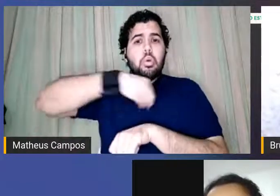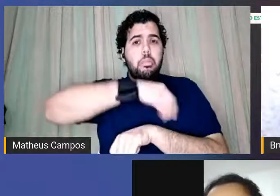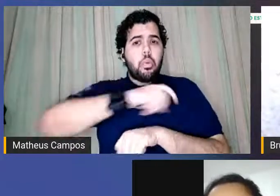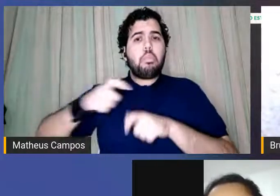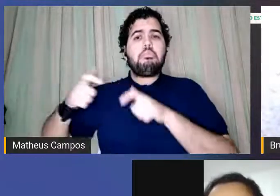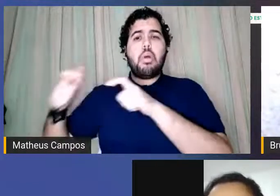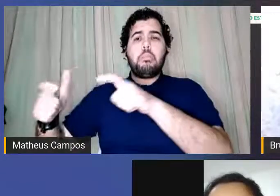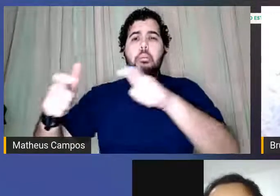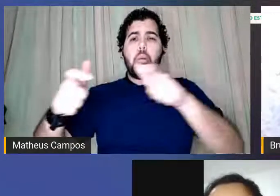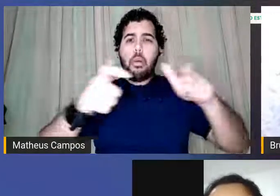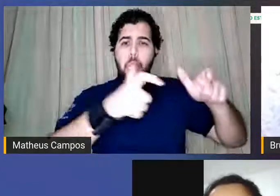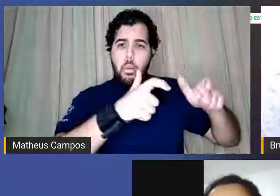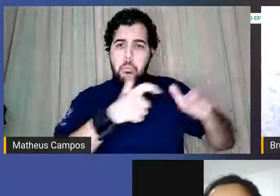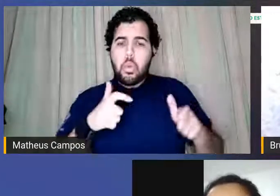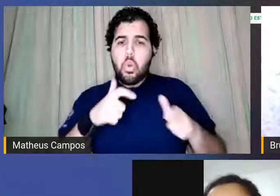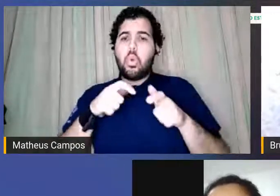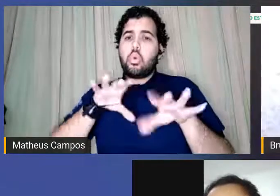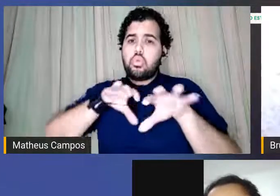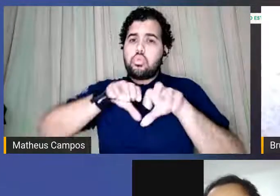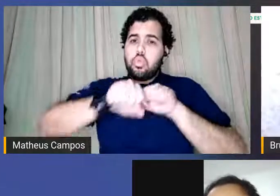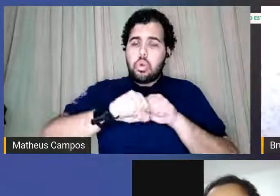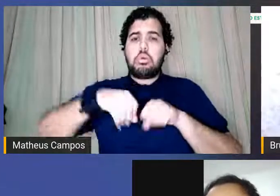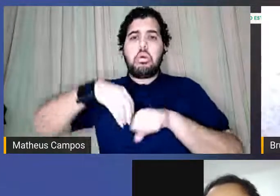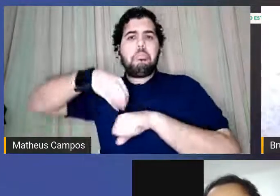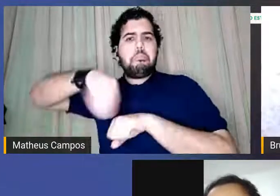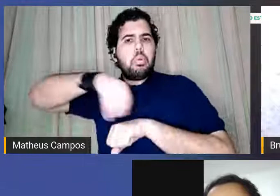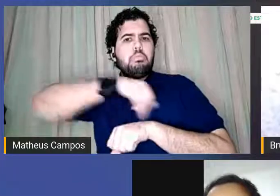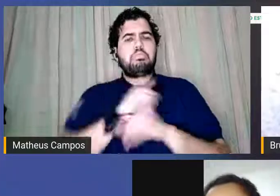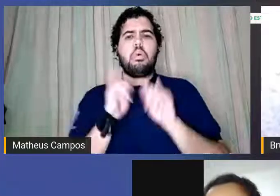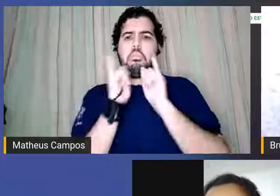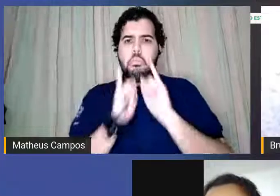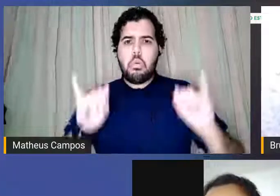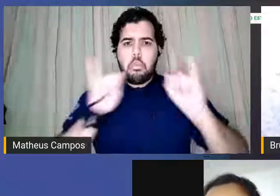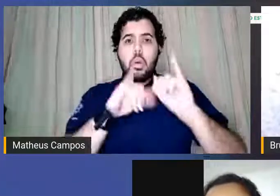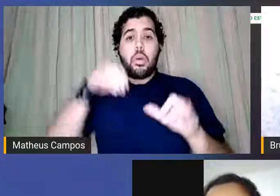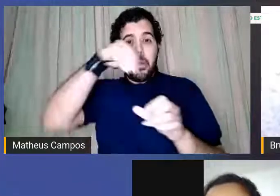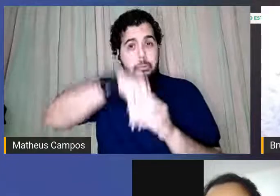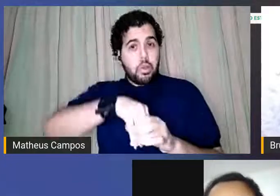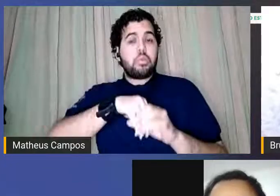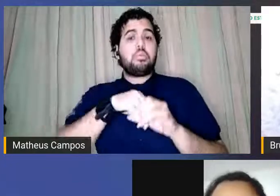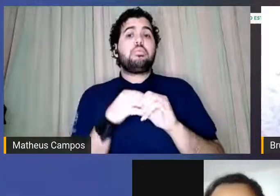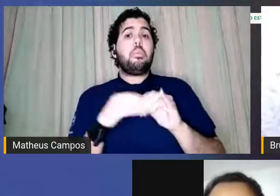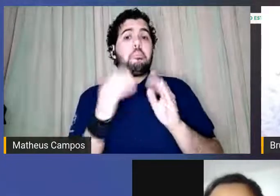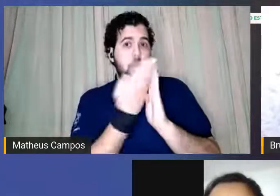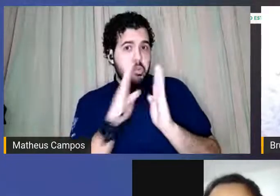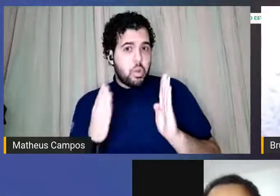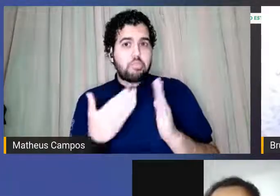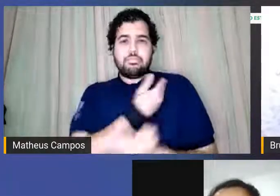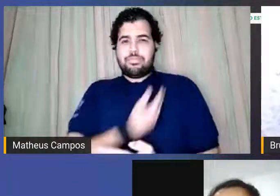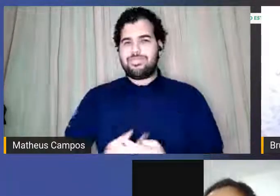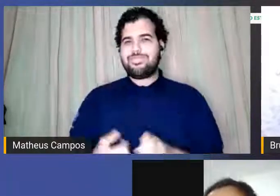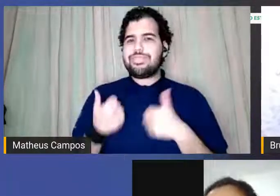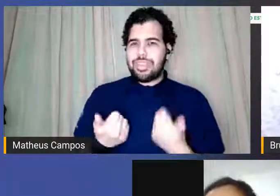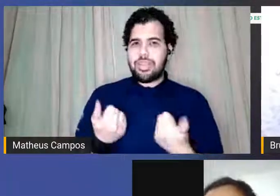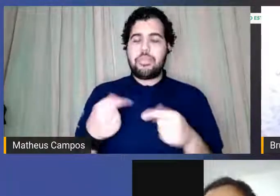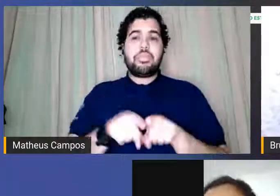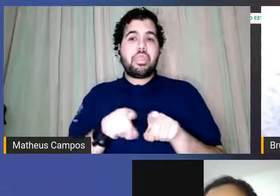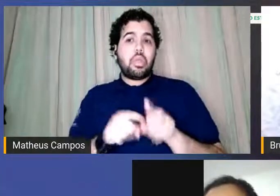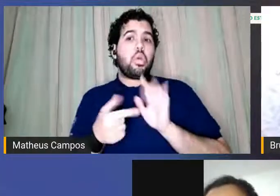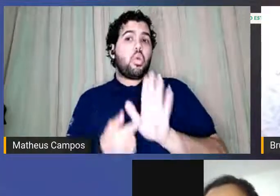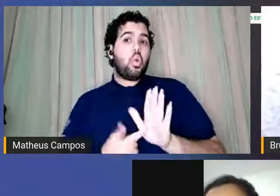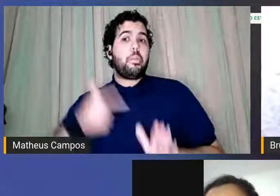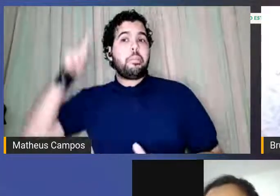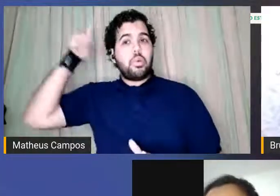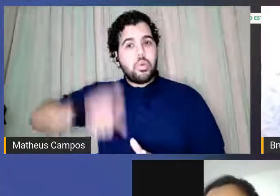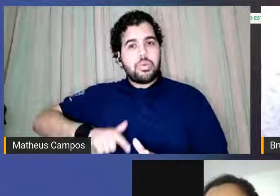formação de difusão de informações pra biblioteca pública e que a gente também conseguiu acessar esse espaço né